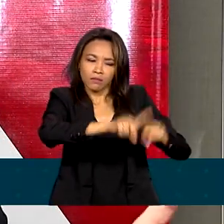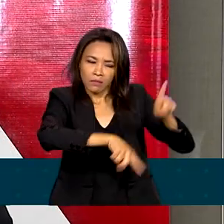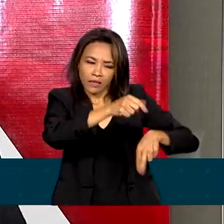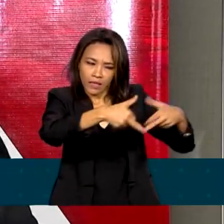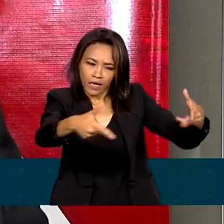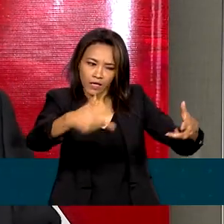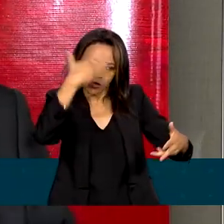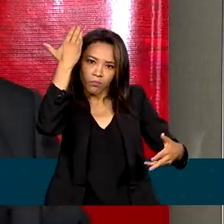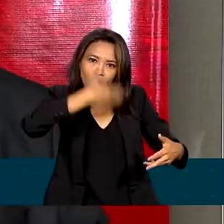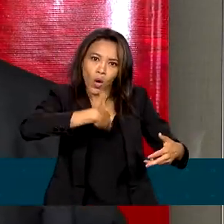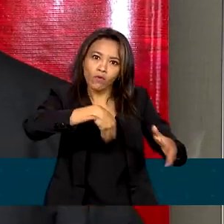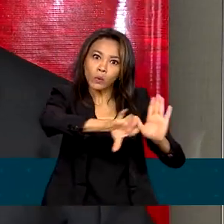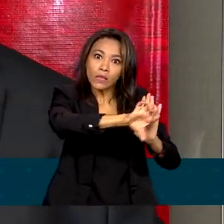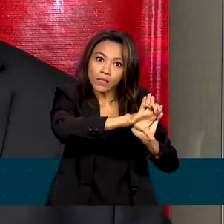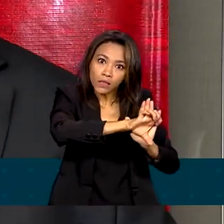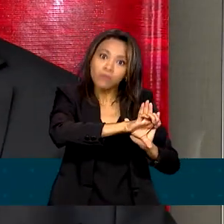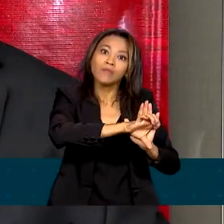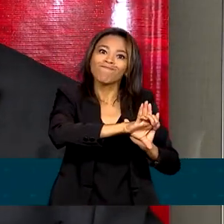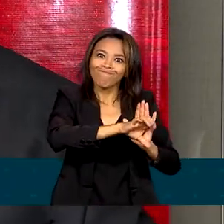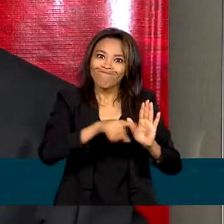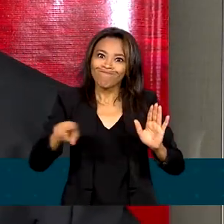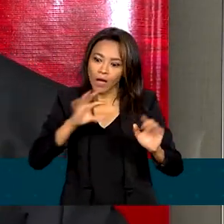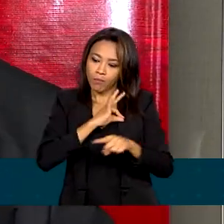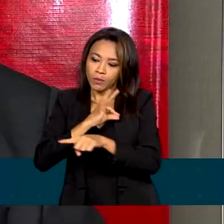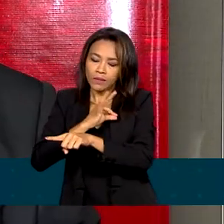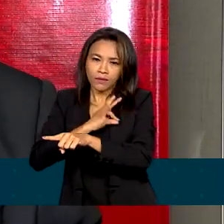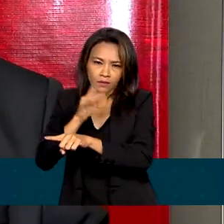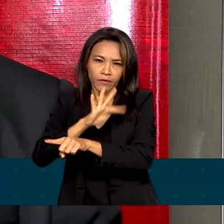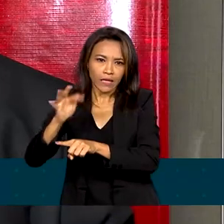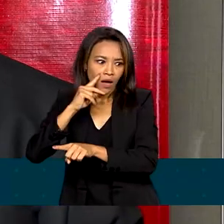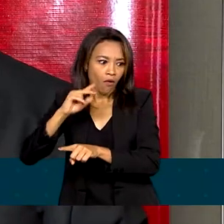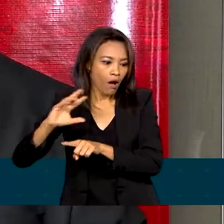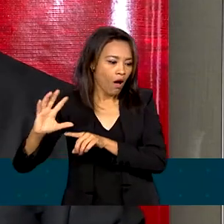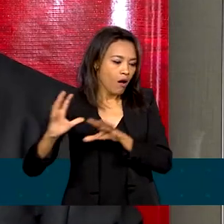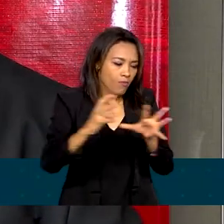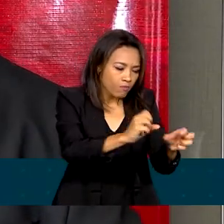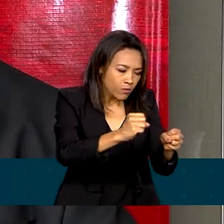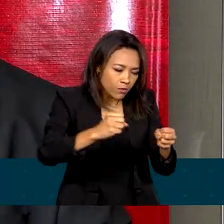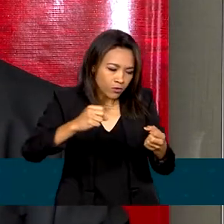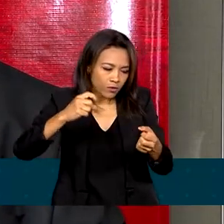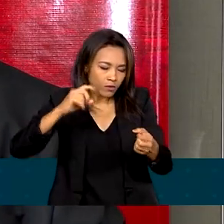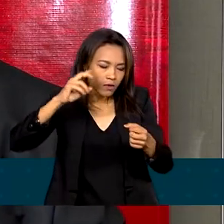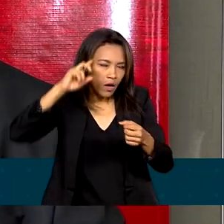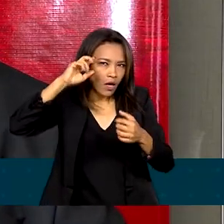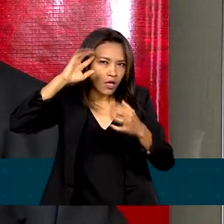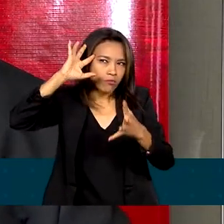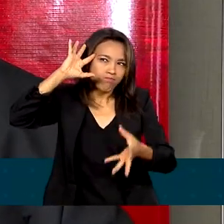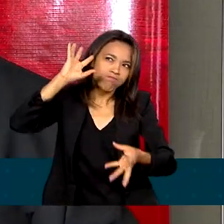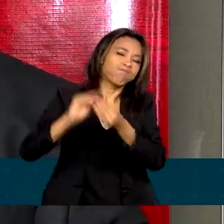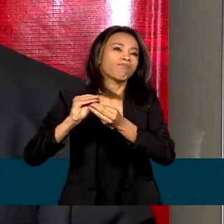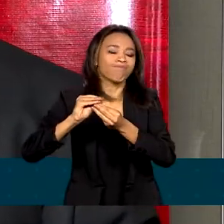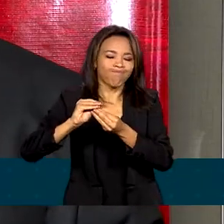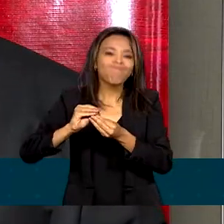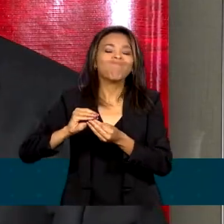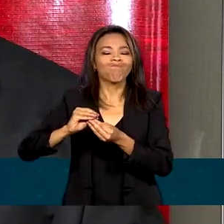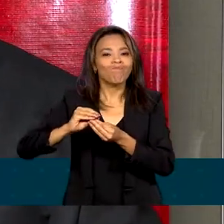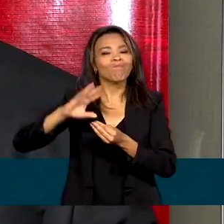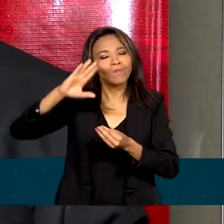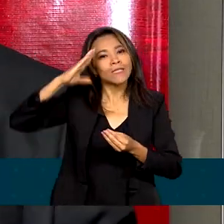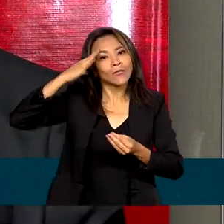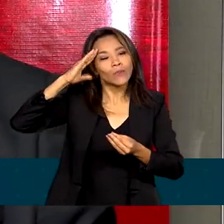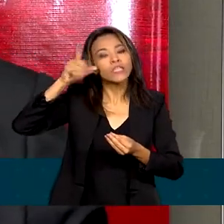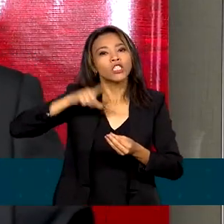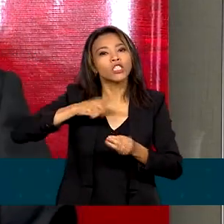conduziram a que a Polícia Federal avançasse na investigação e chegasse à conclusão de que efetivamente havia